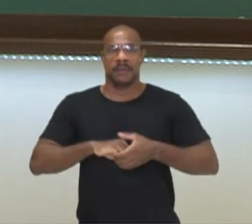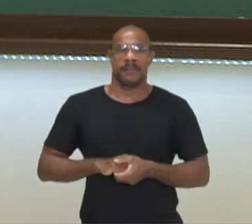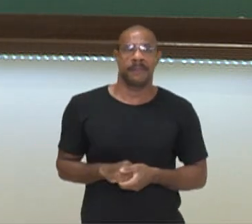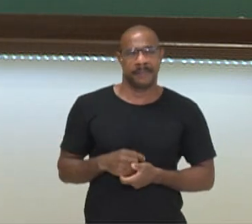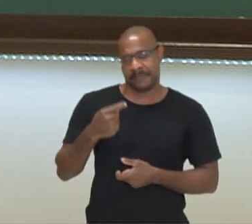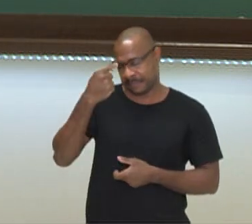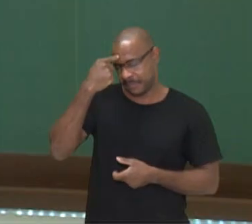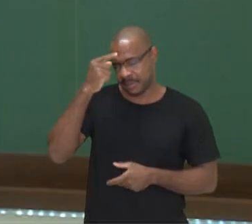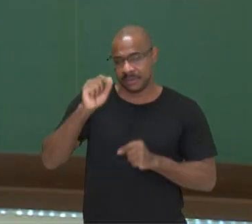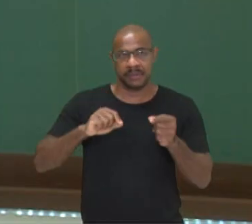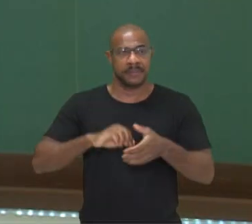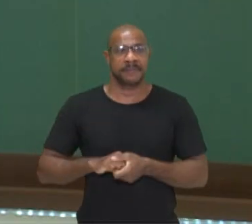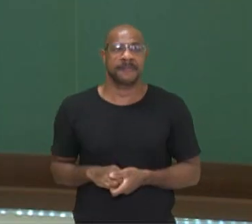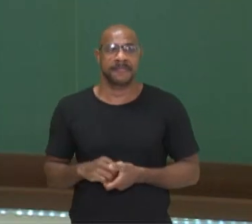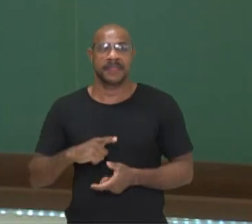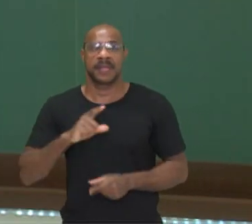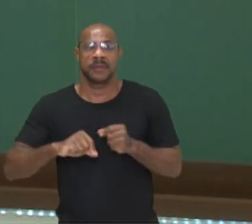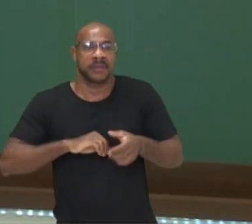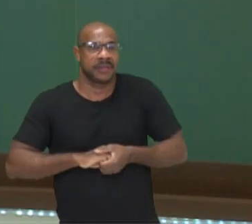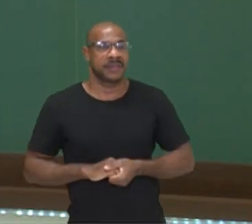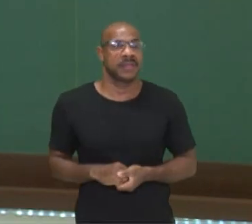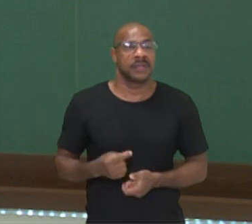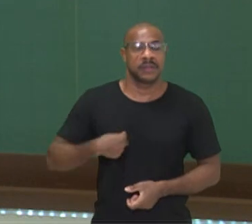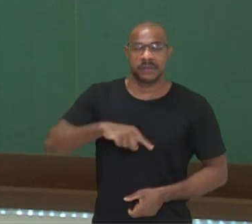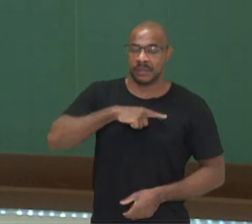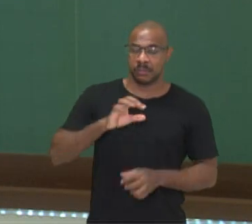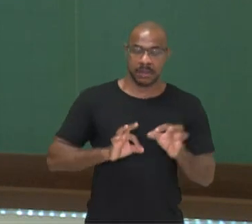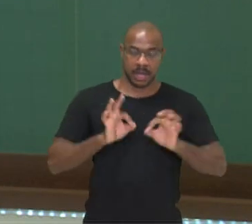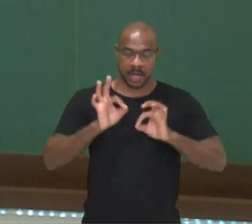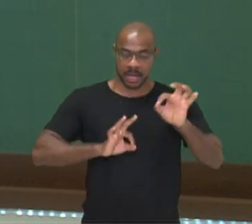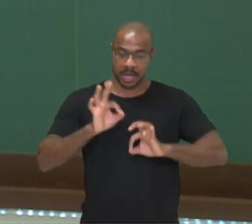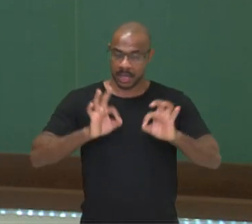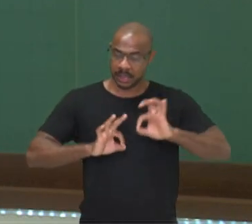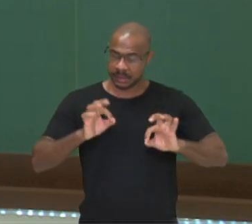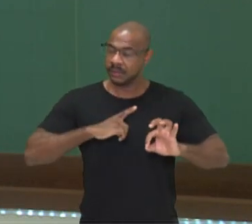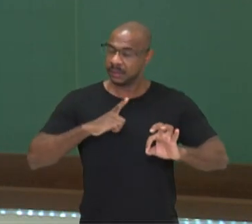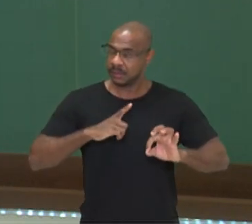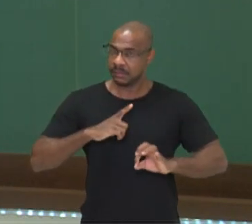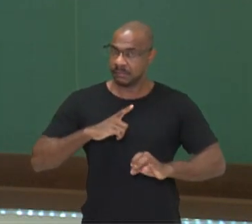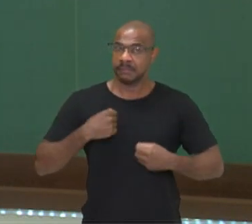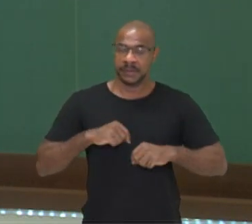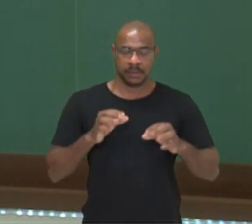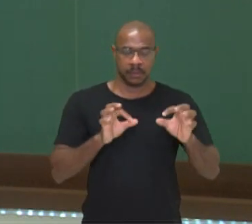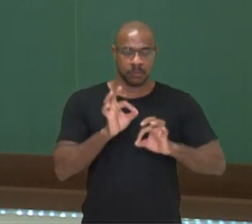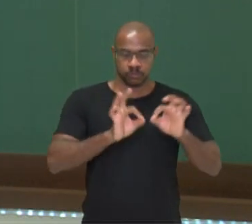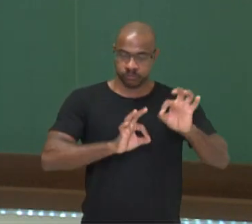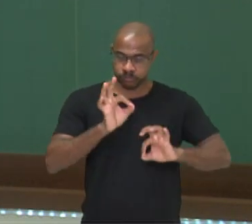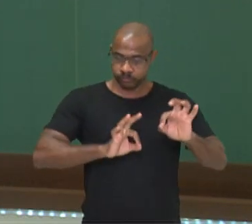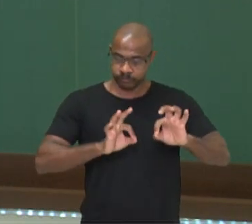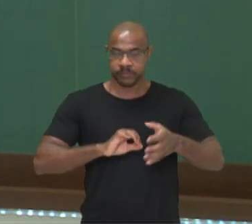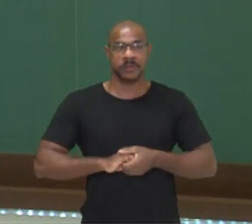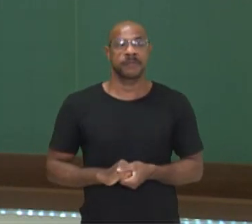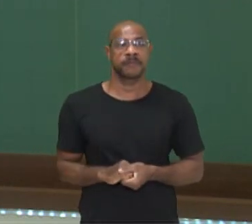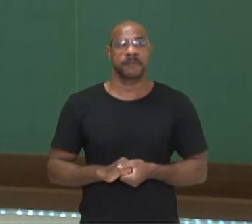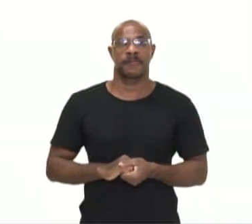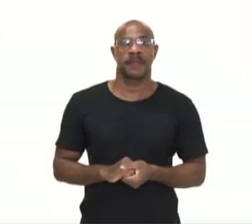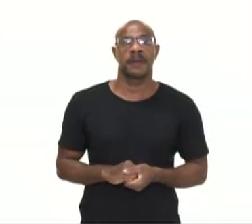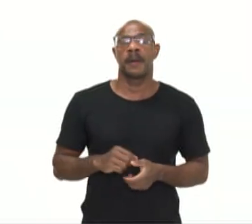temos uma hierarquia. Se a gente tem uma ordem, a gente tem uma hierarquia de resolução. Qual é?